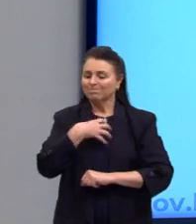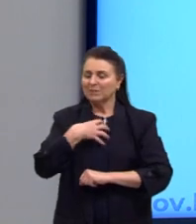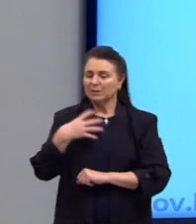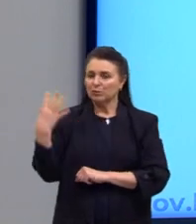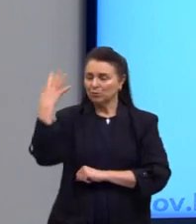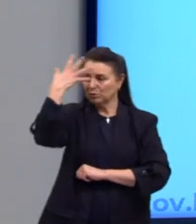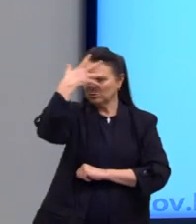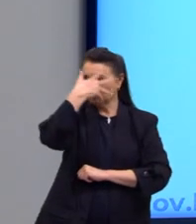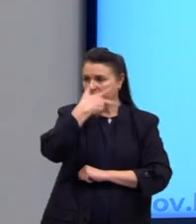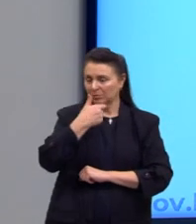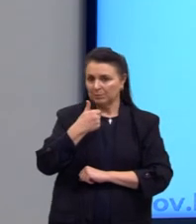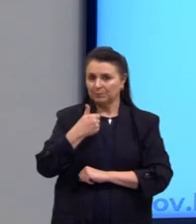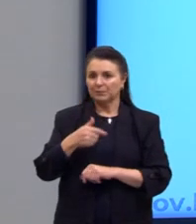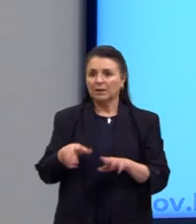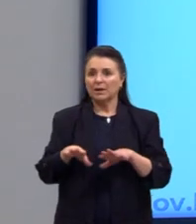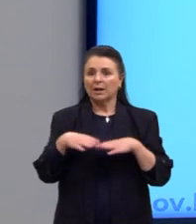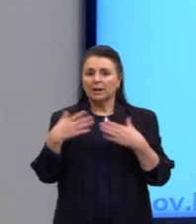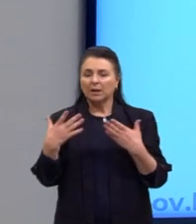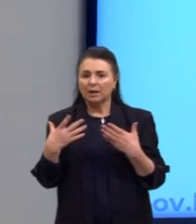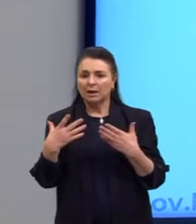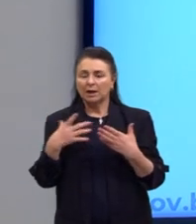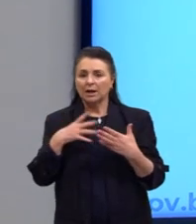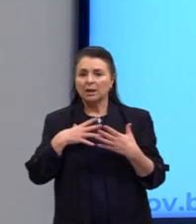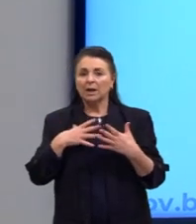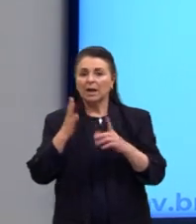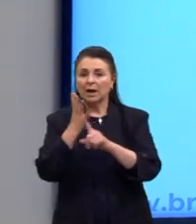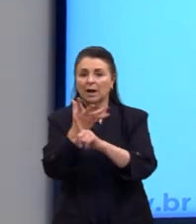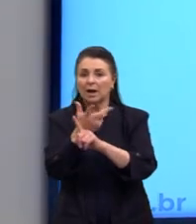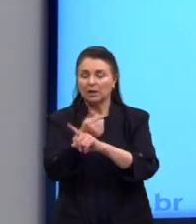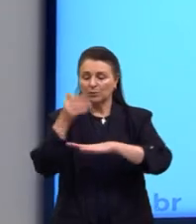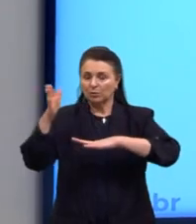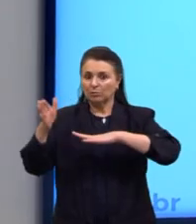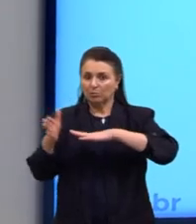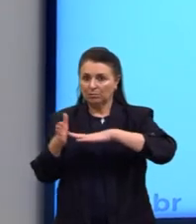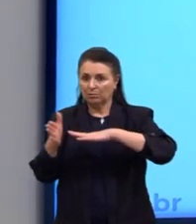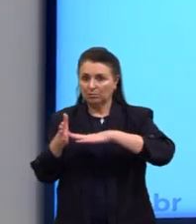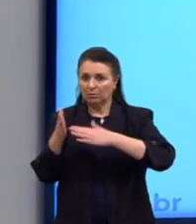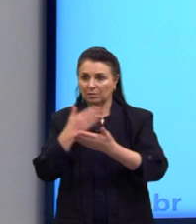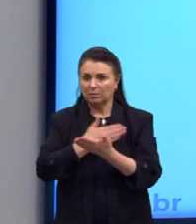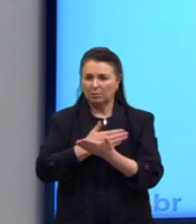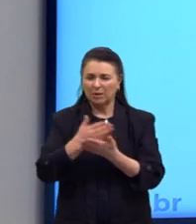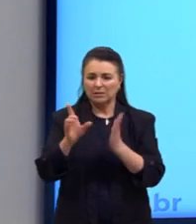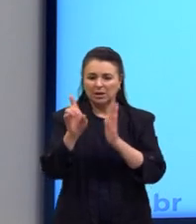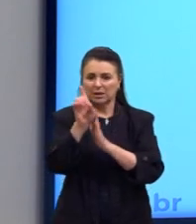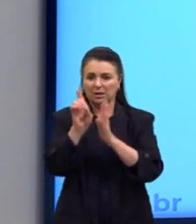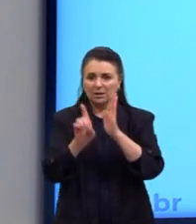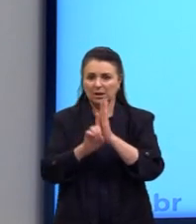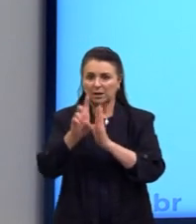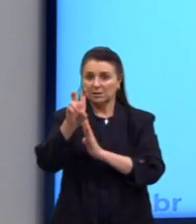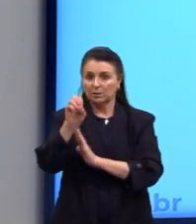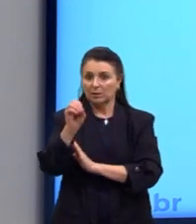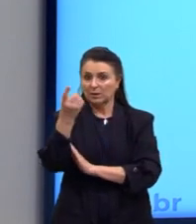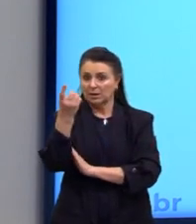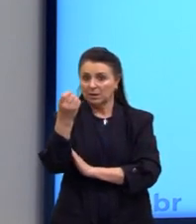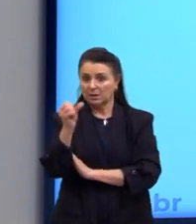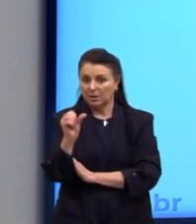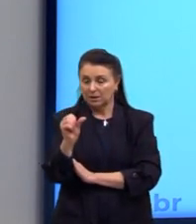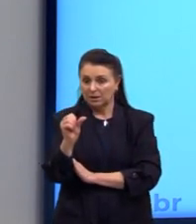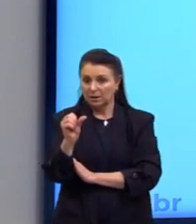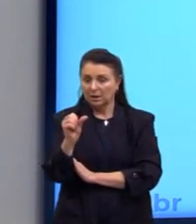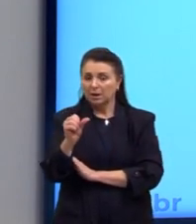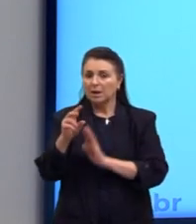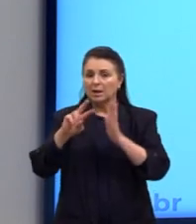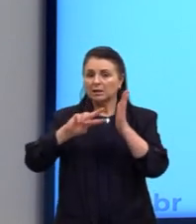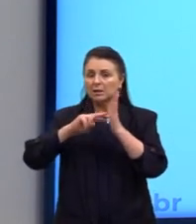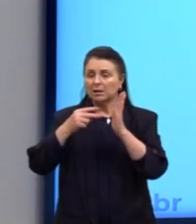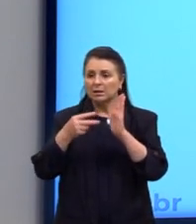é um eterno devir. E aí, arte contemporânea, a partir da década de 50, 60, significa aqui,